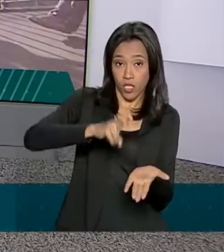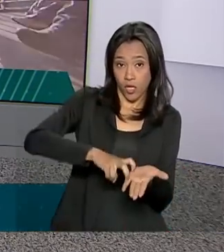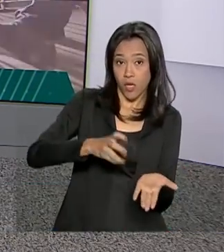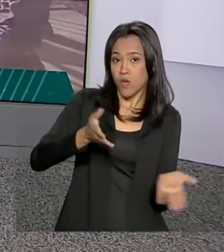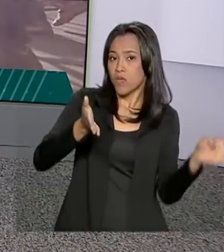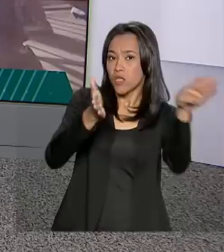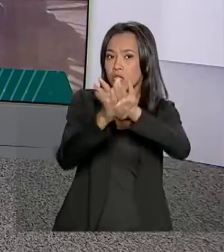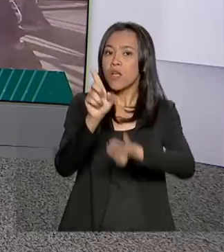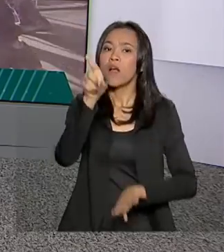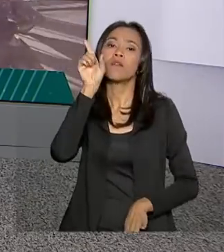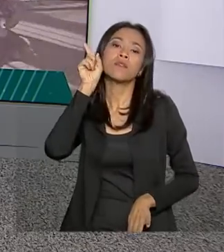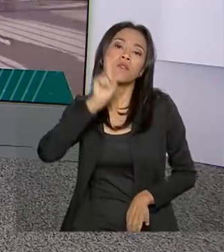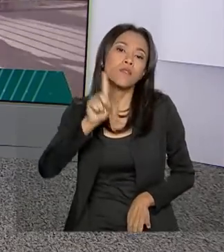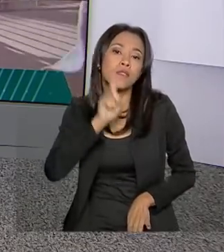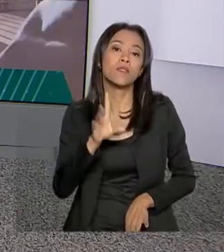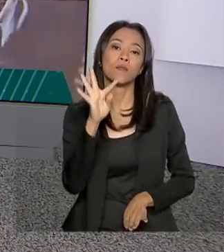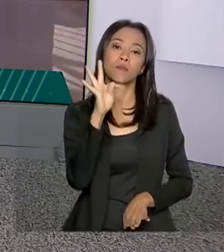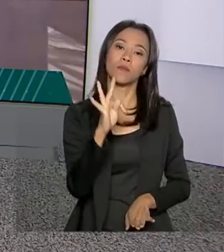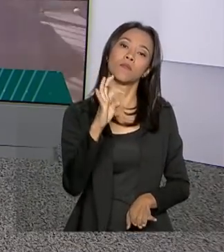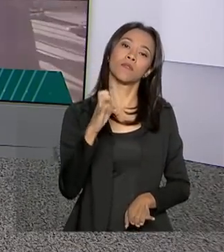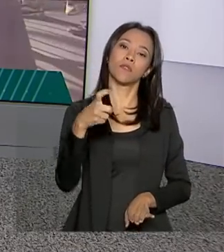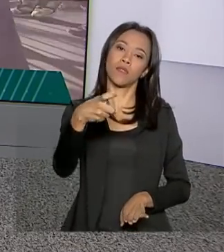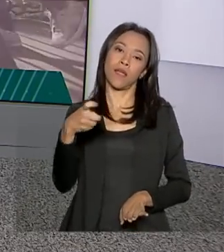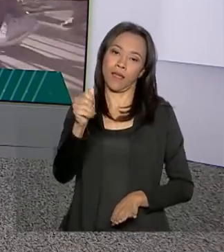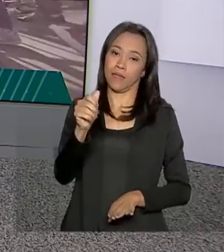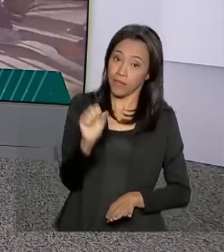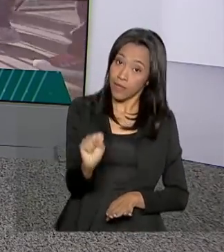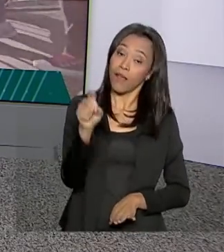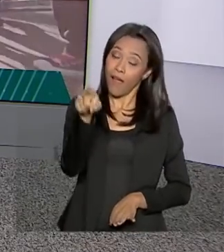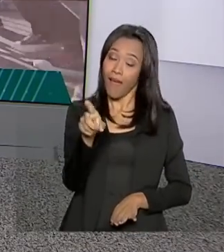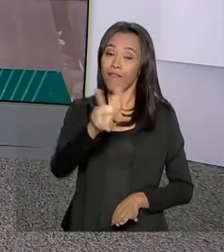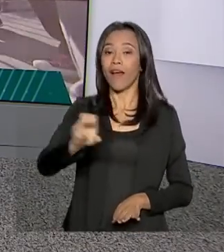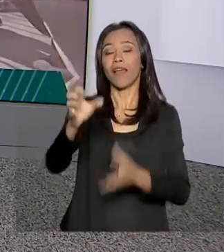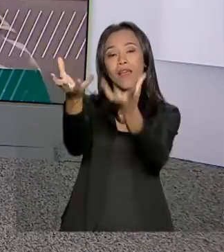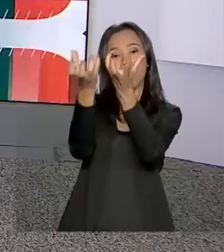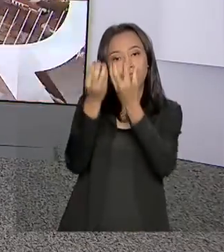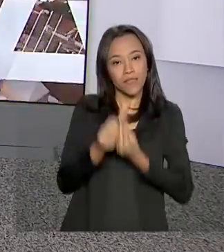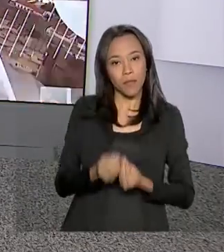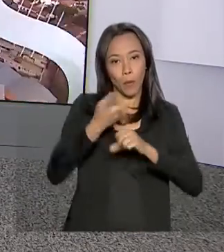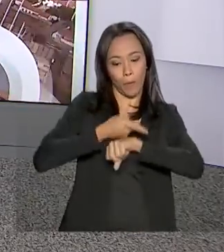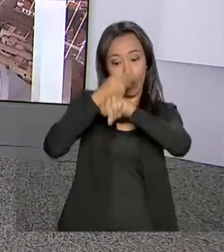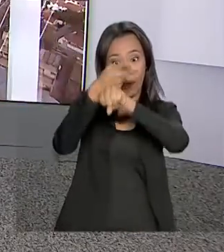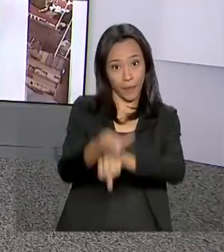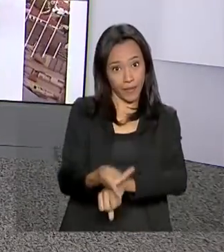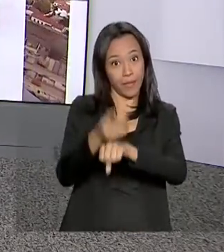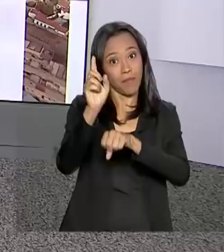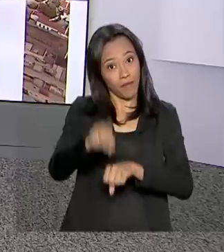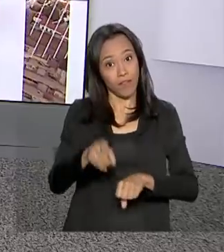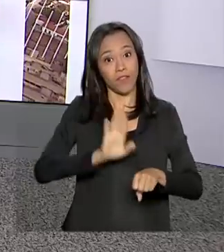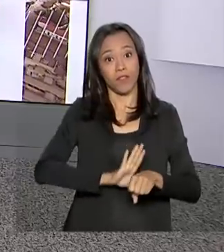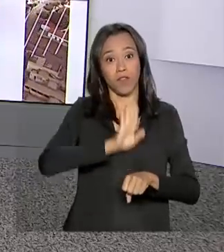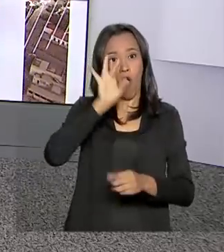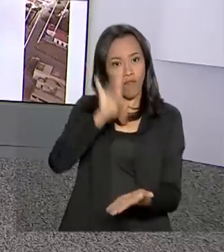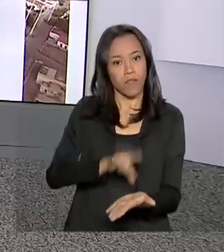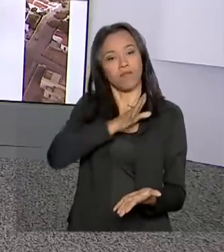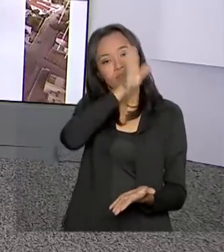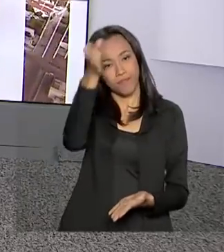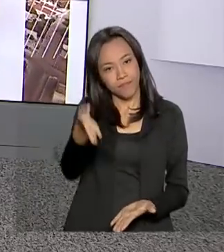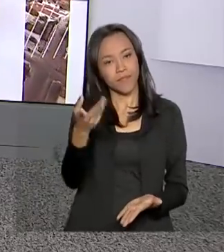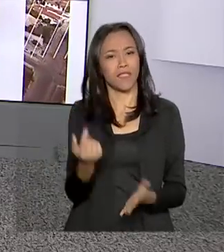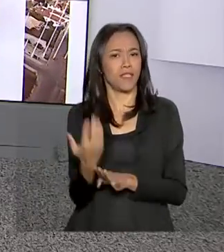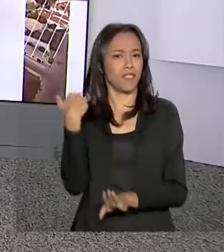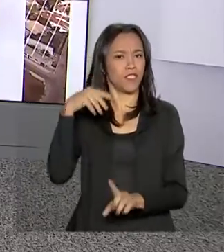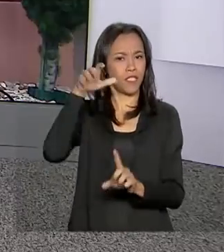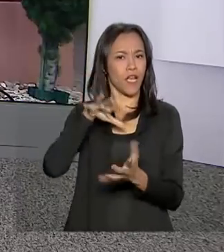manhã em Dallas, no Texas, onde vai receber um prêmio. É a segunda viagem oficial aos Estados Unidos desde que assumiu a presidência. Vamos então